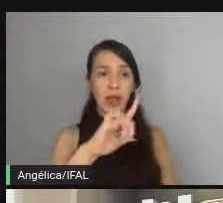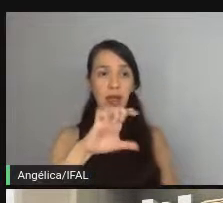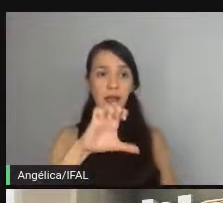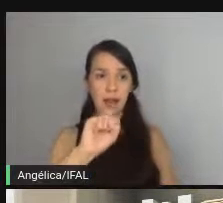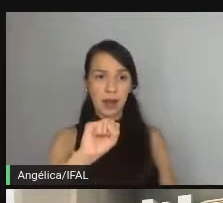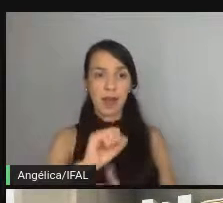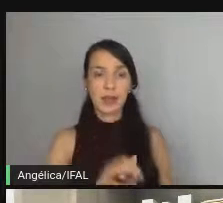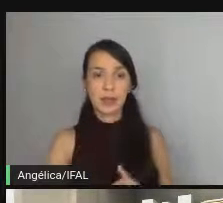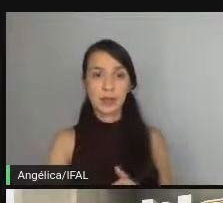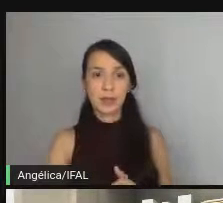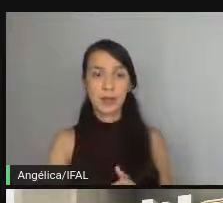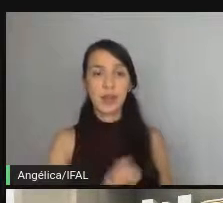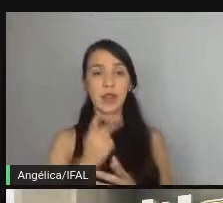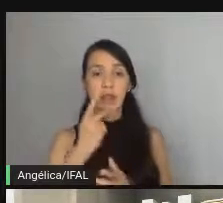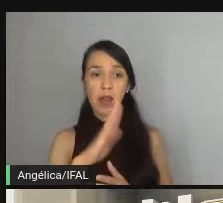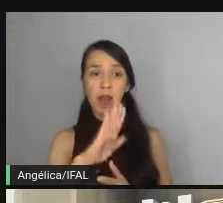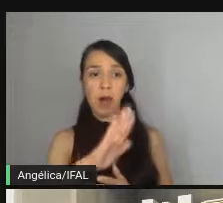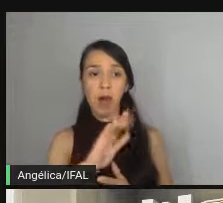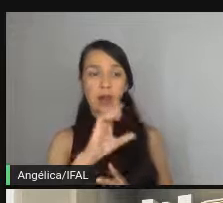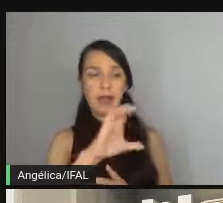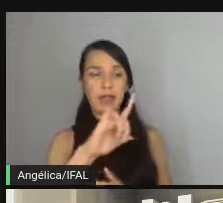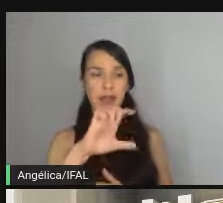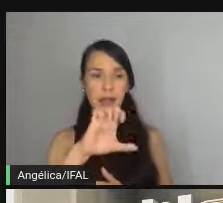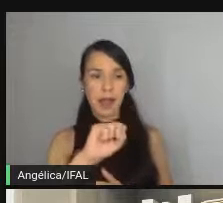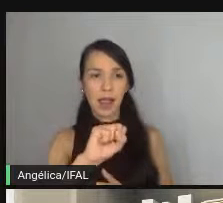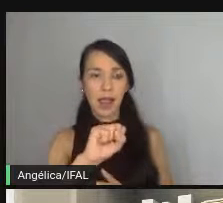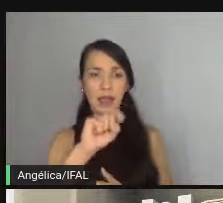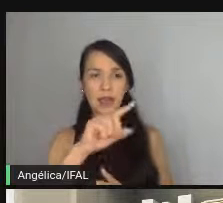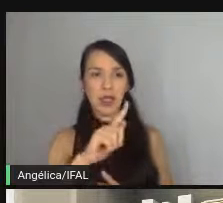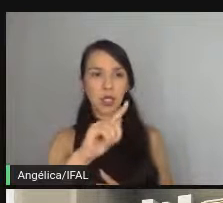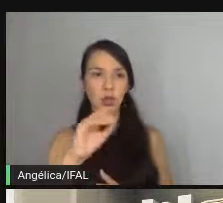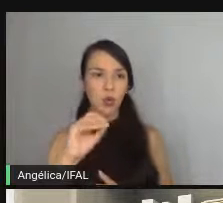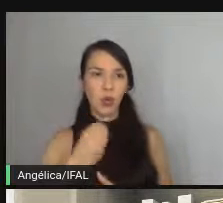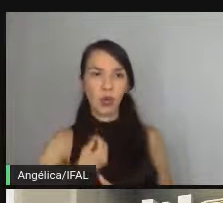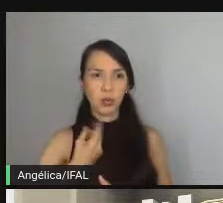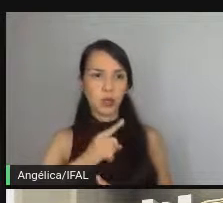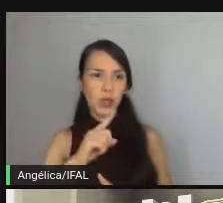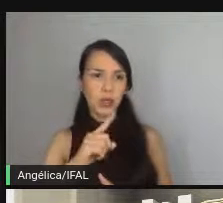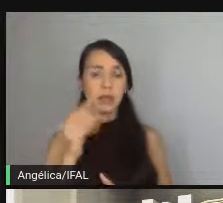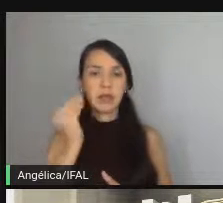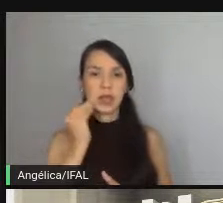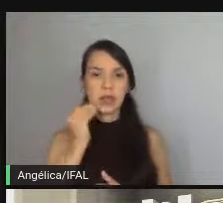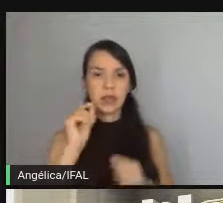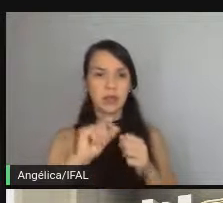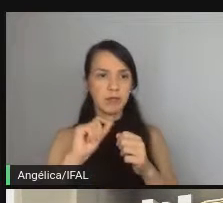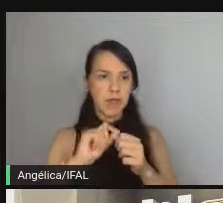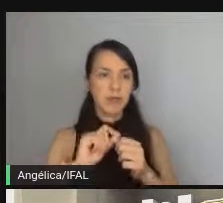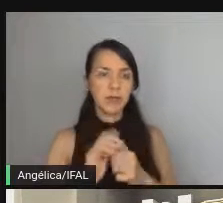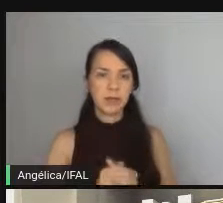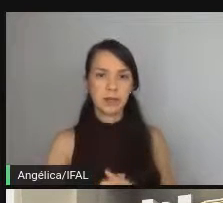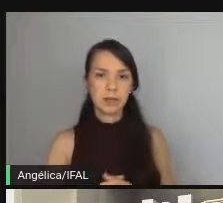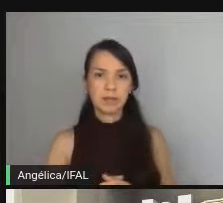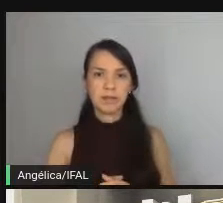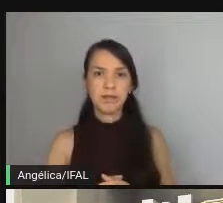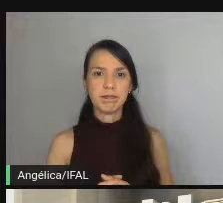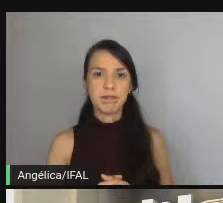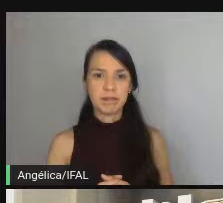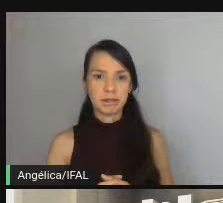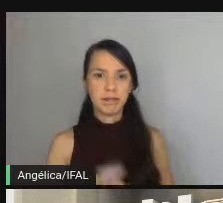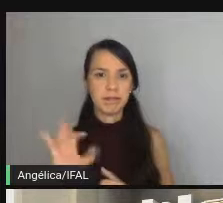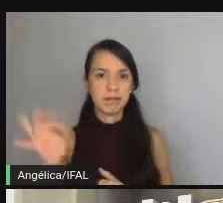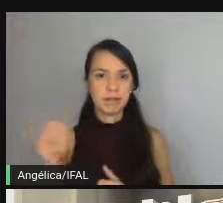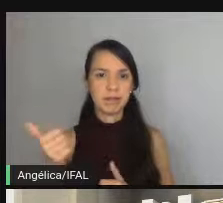ele vai falar olha essa classe esse módulo aqui de Go não existe o que você está tentando executar certo beleza